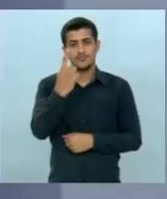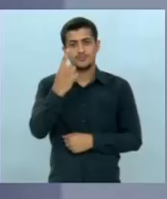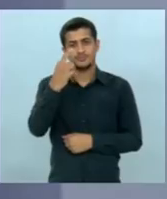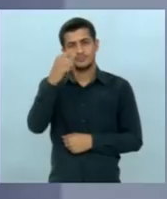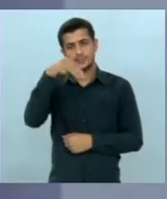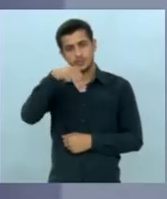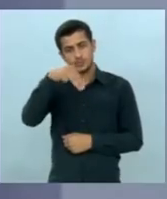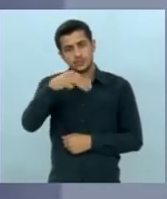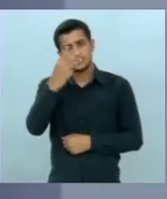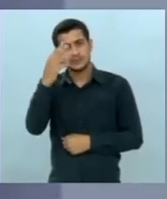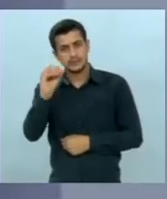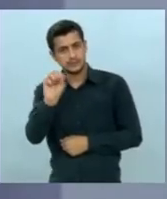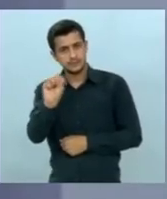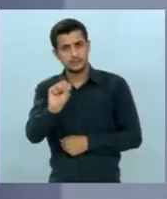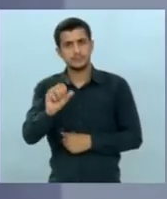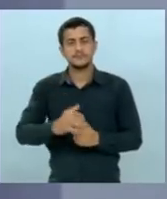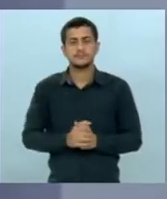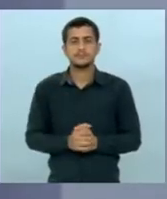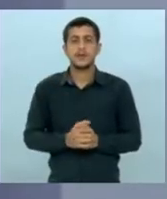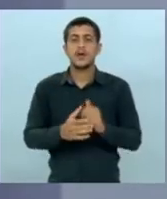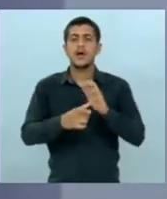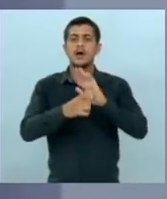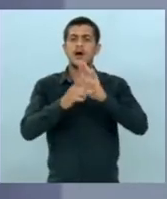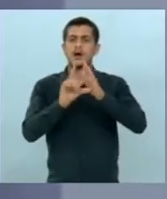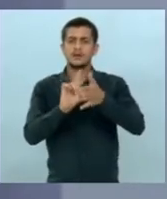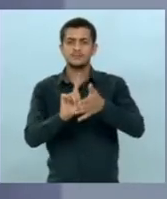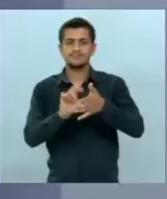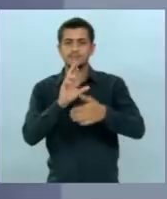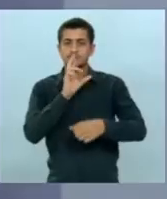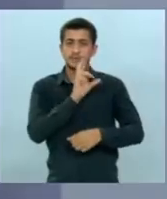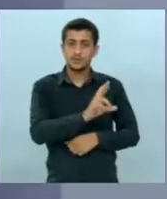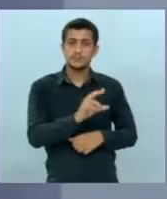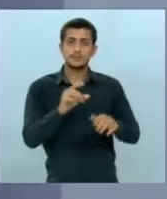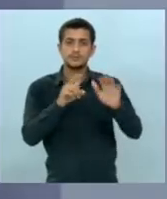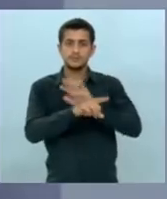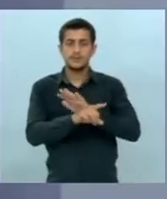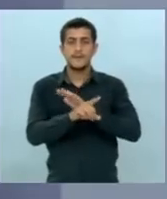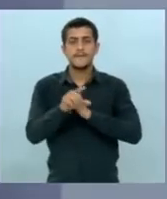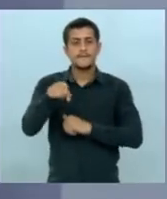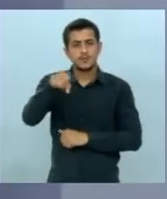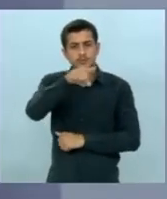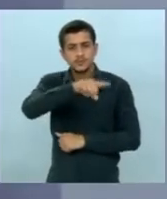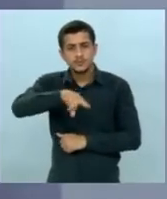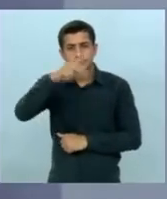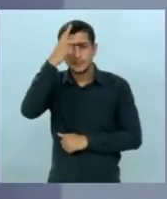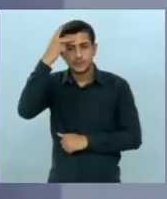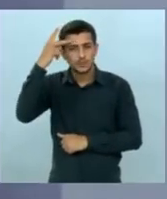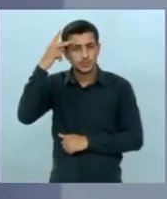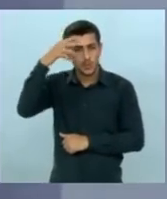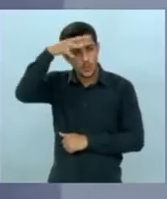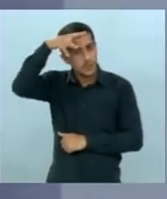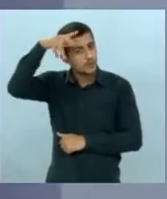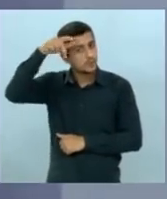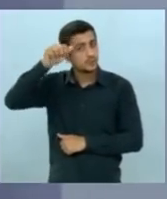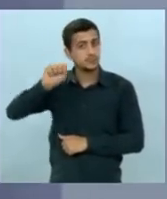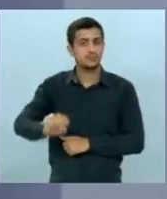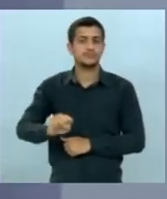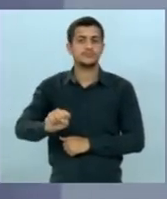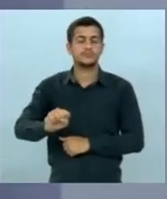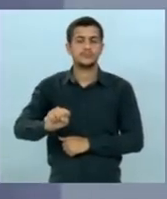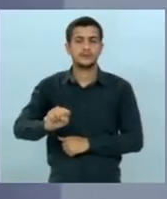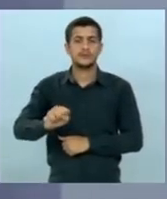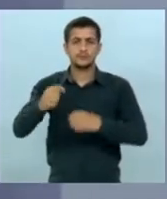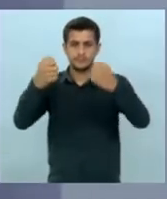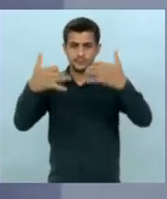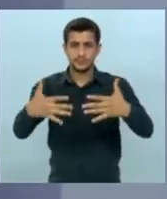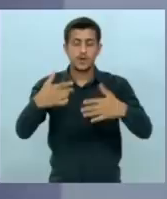a resposta. Antes de responder essa pergunta, eu quero falar com você, Suma Tugrossense. Esclarecer uma verdade. Ontem,